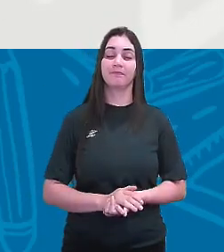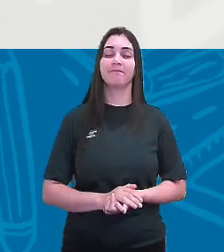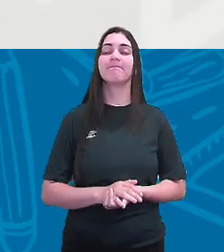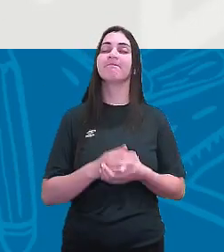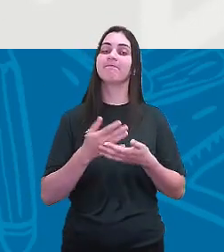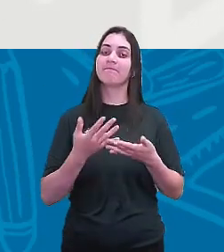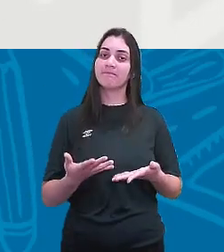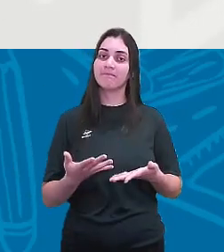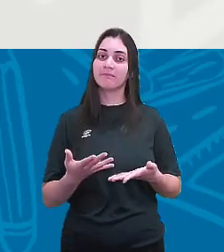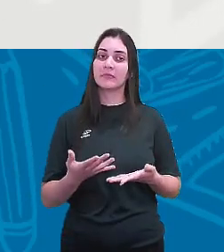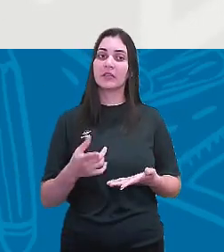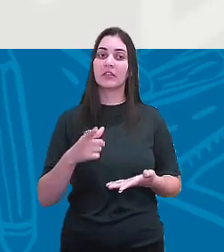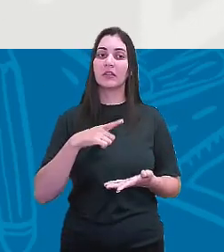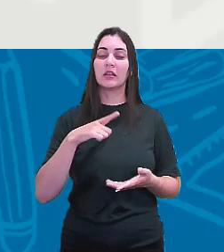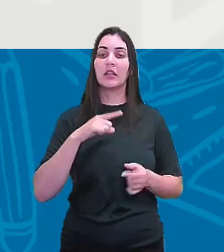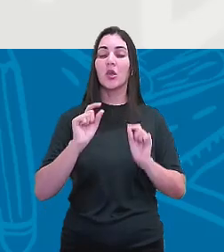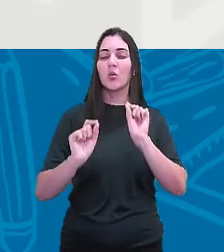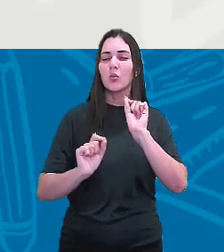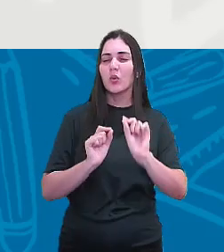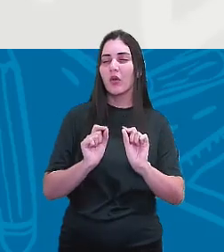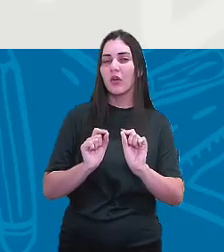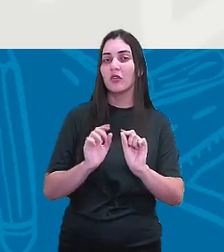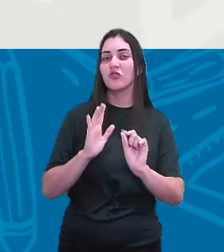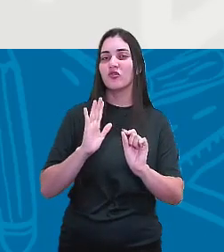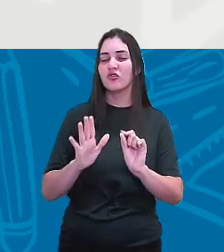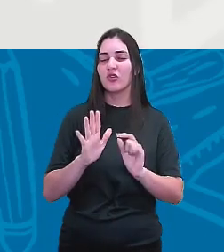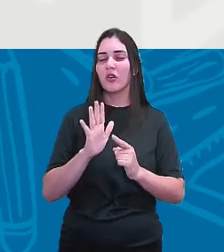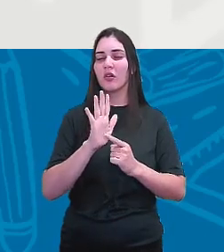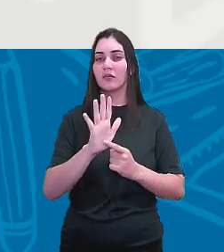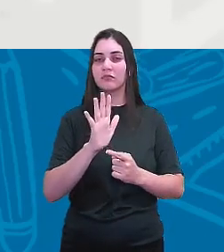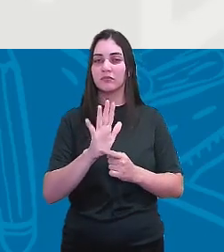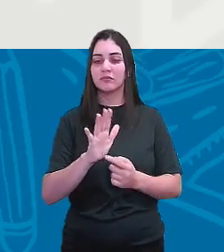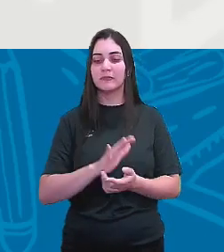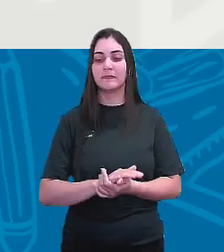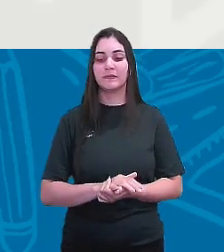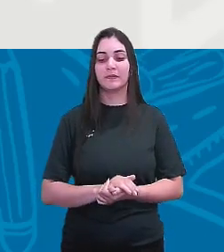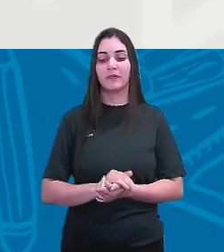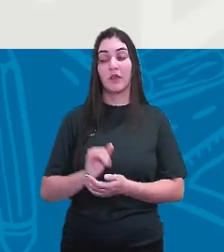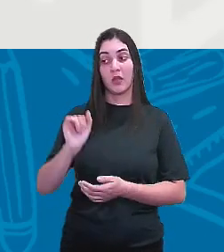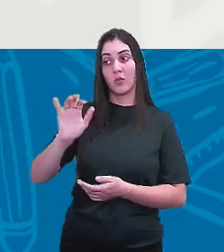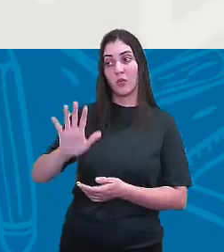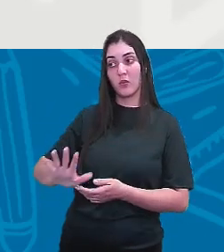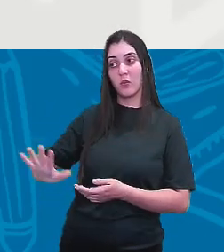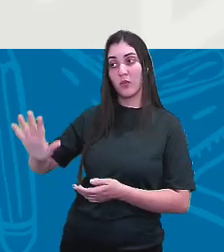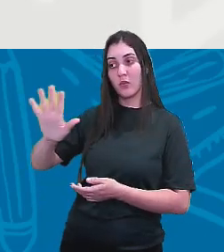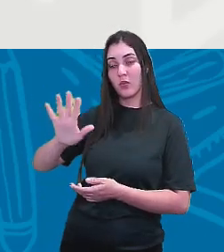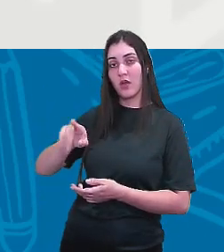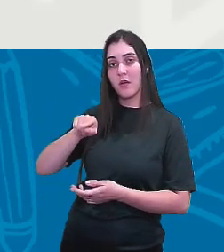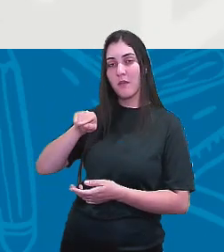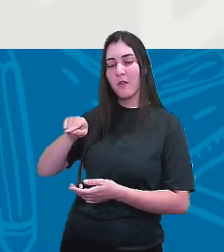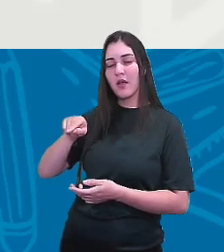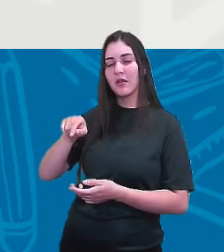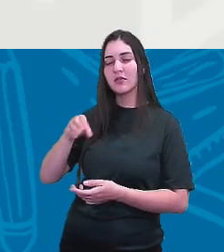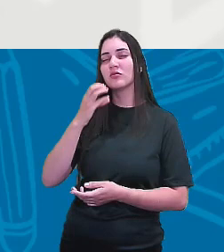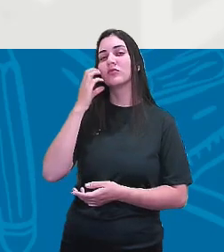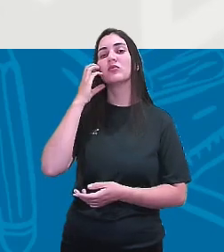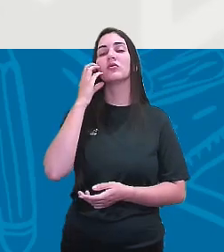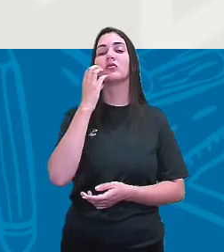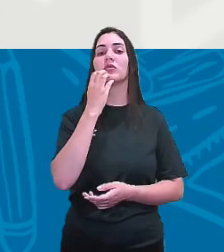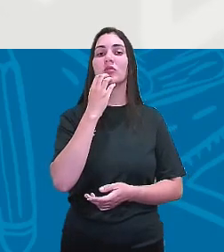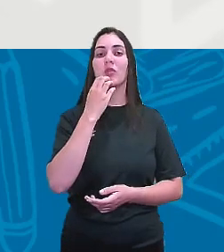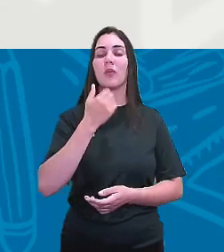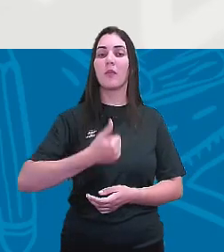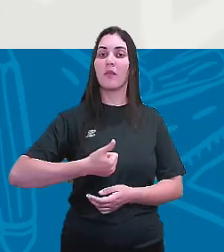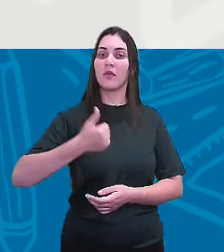de que eu tenha colocado uma imagem de Dom Pedro I, eu não